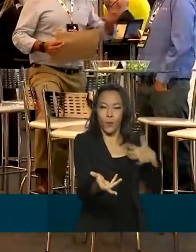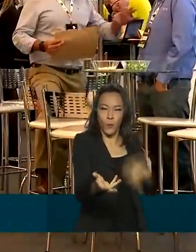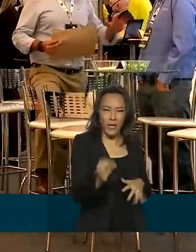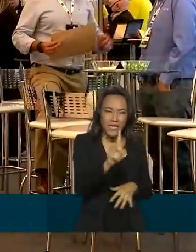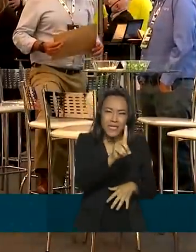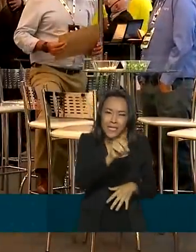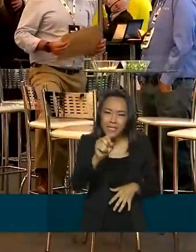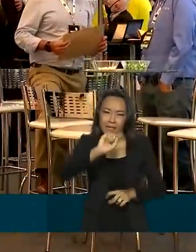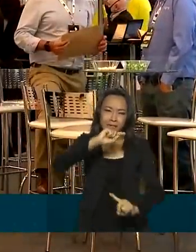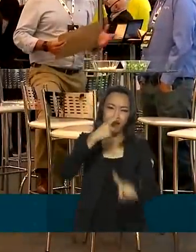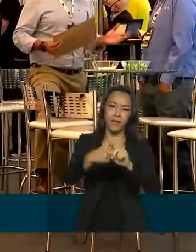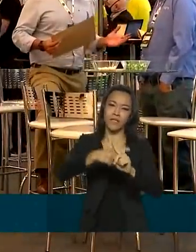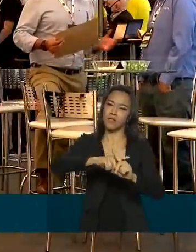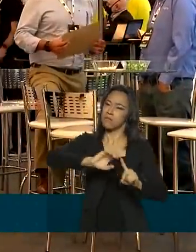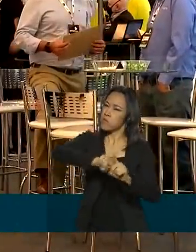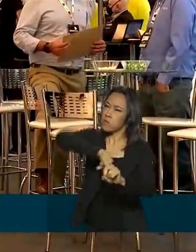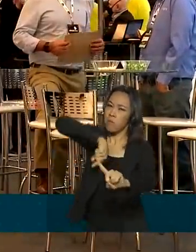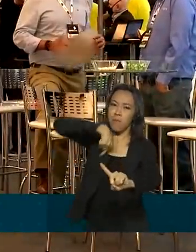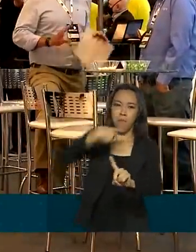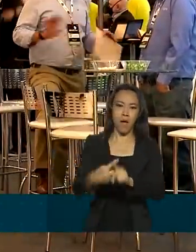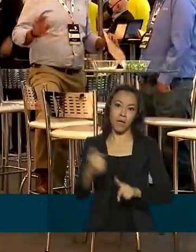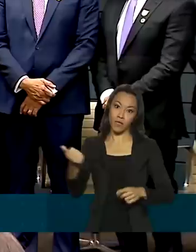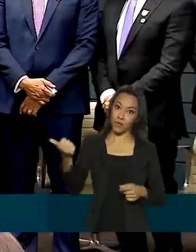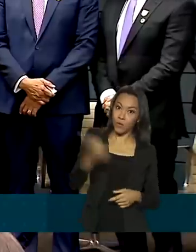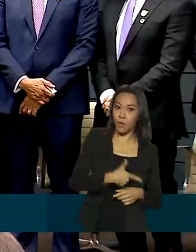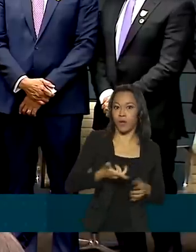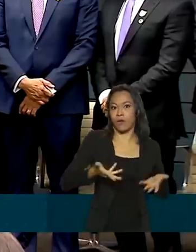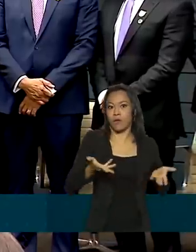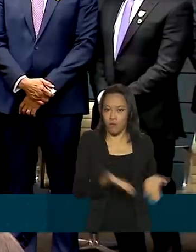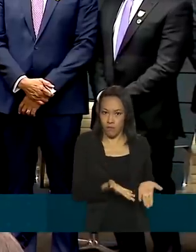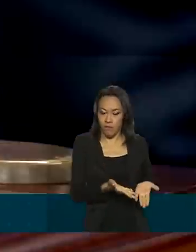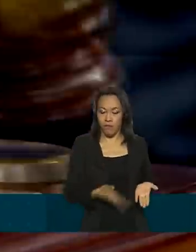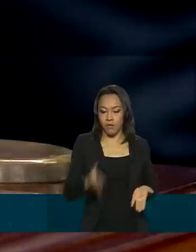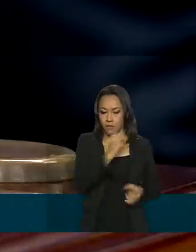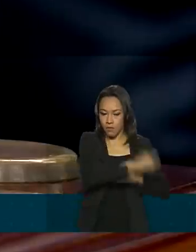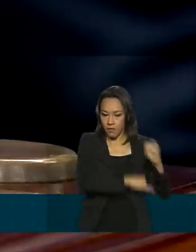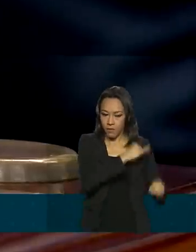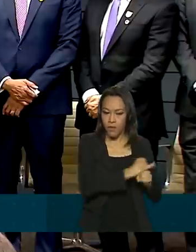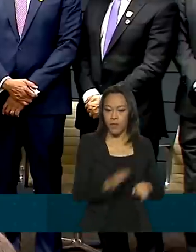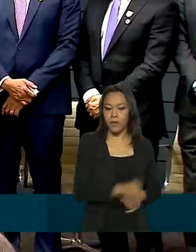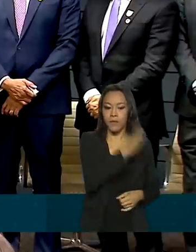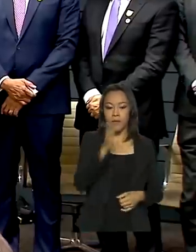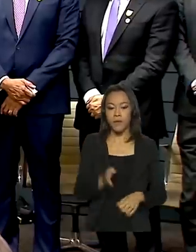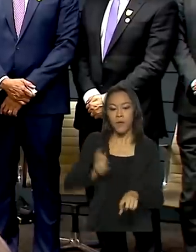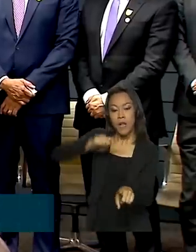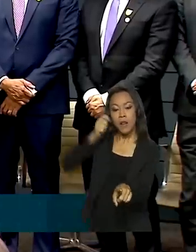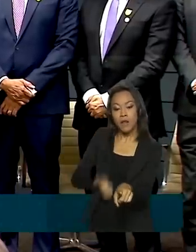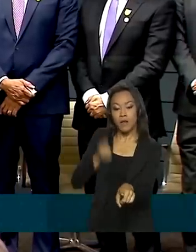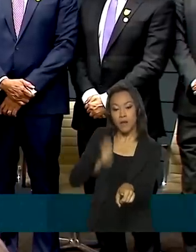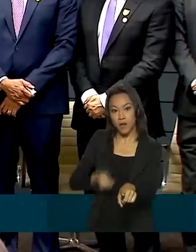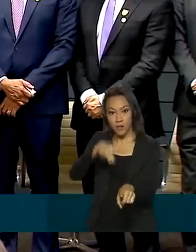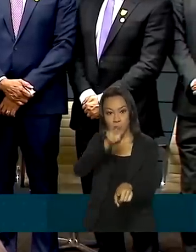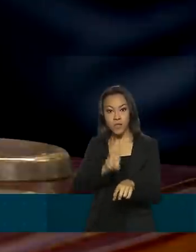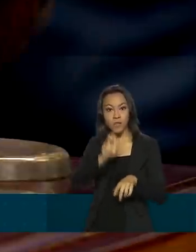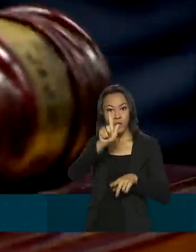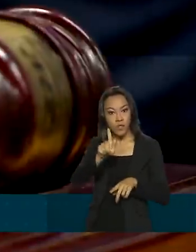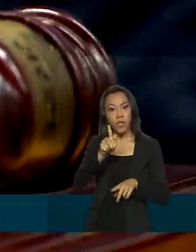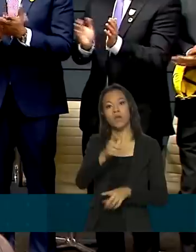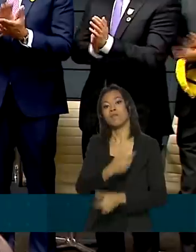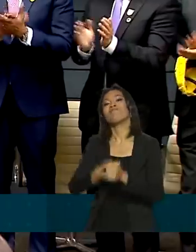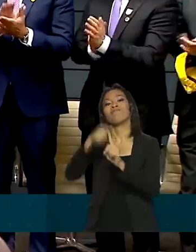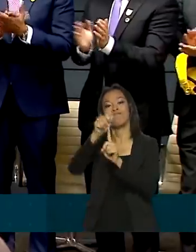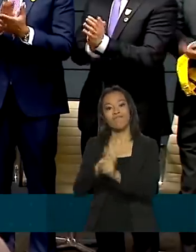vezes mais rápida do que na tecnologia atual. O leilão do 5G aconteceu no mês passado. Um dos principais